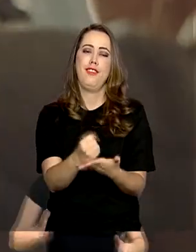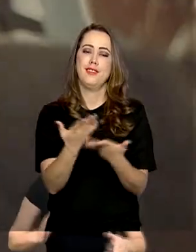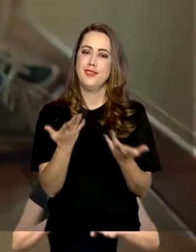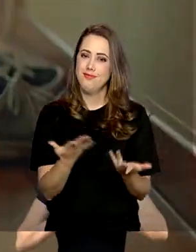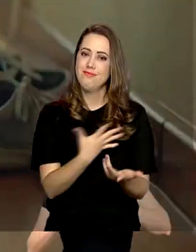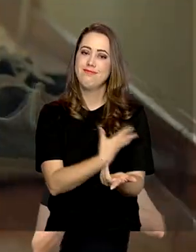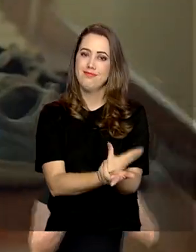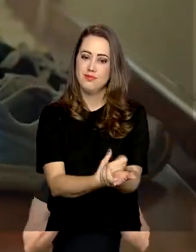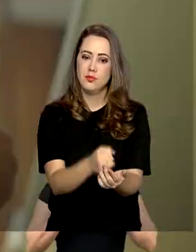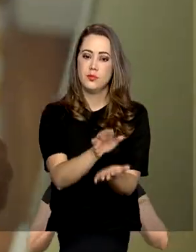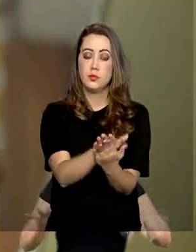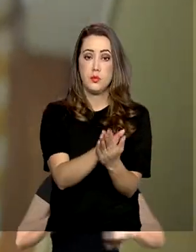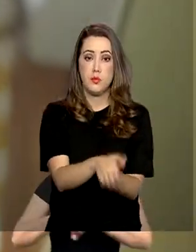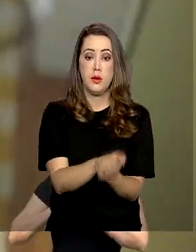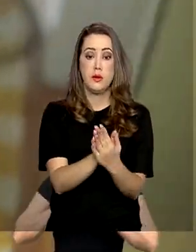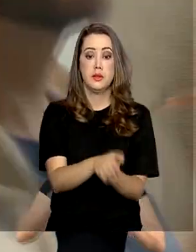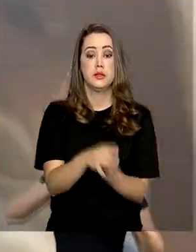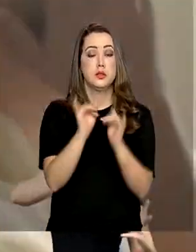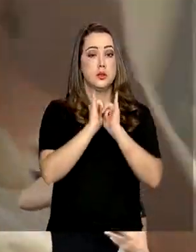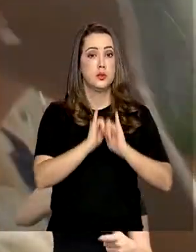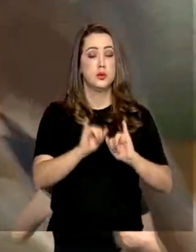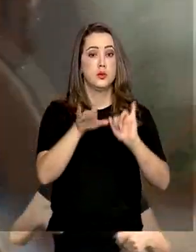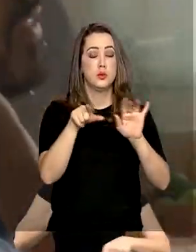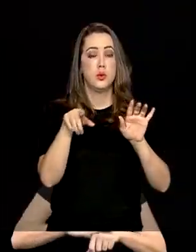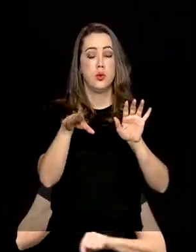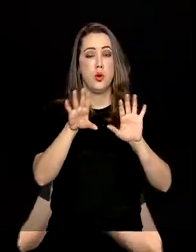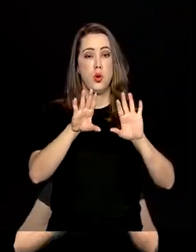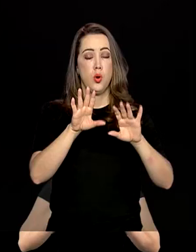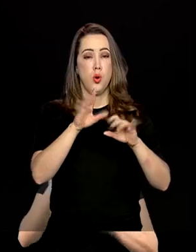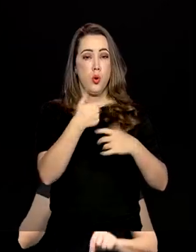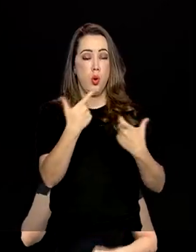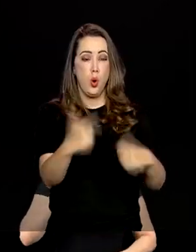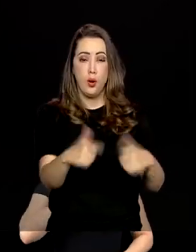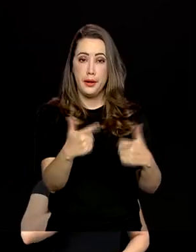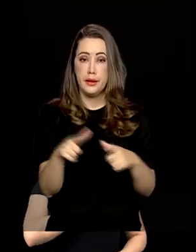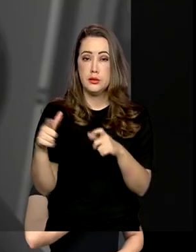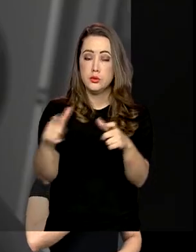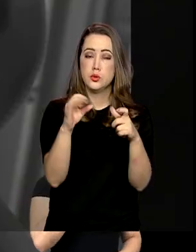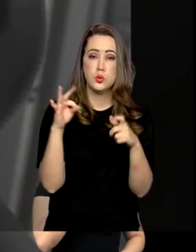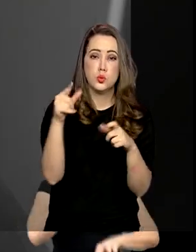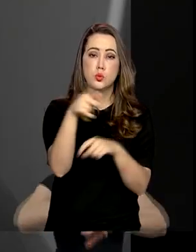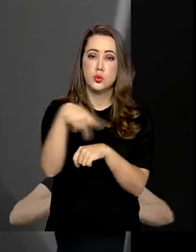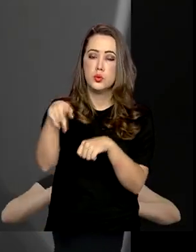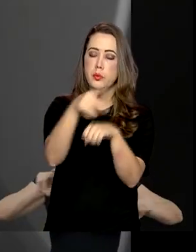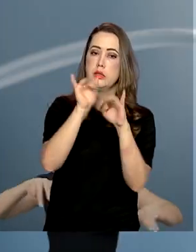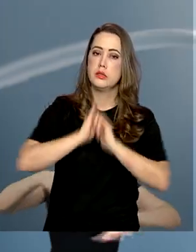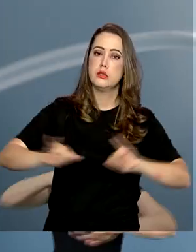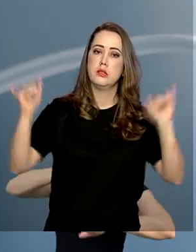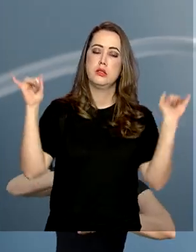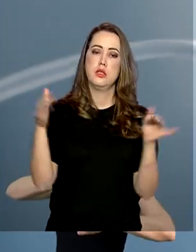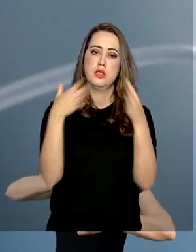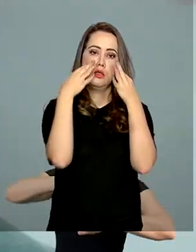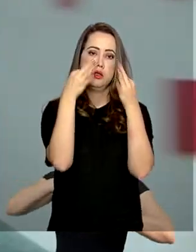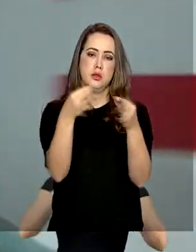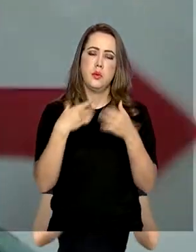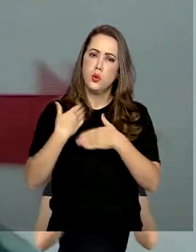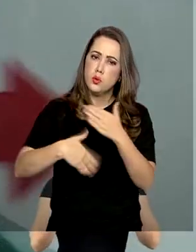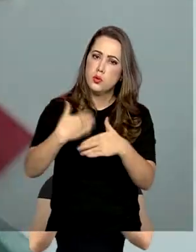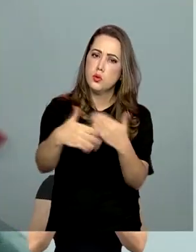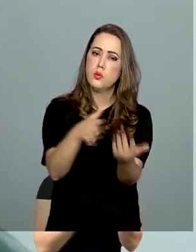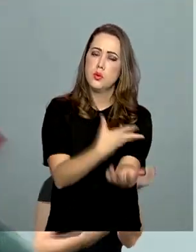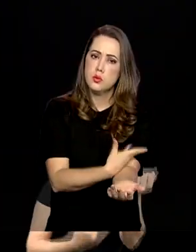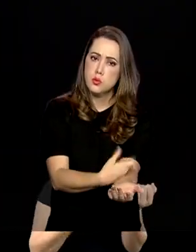do isolamento social, hemocentros de várias partes do país lançaram alertas para a necessidade de manutenção das doações